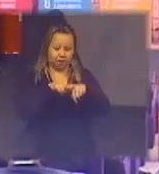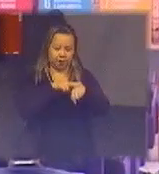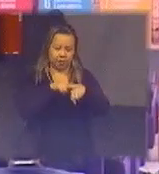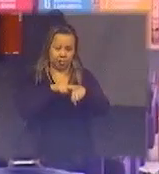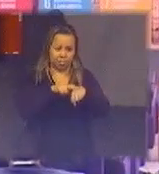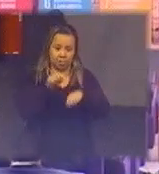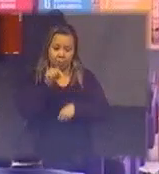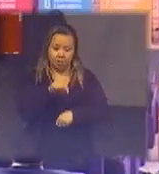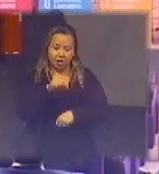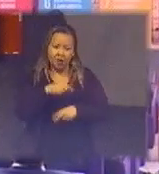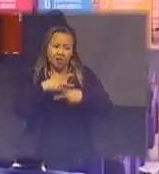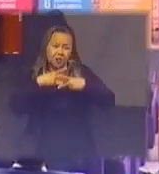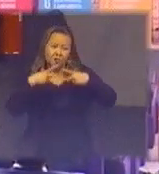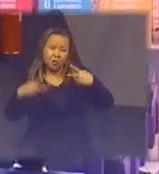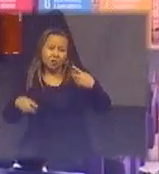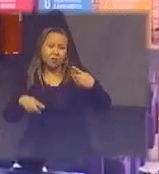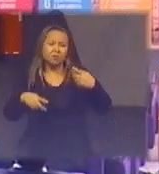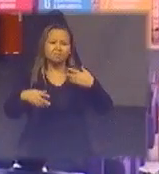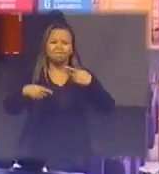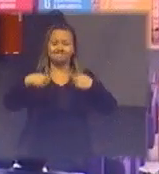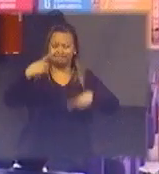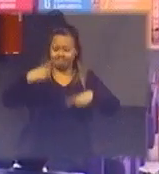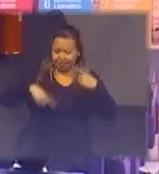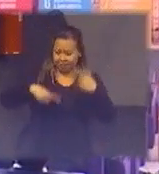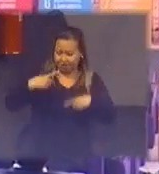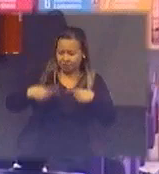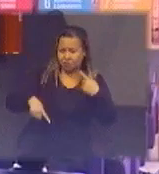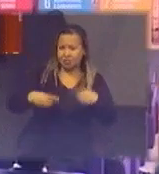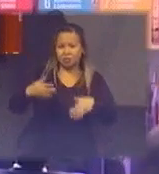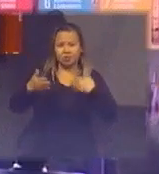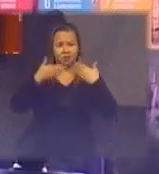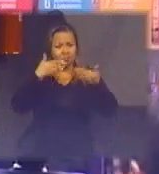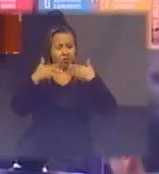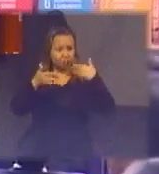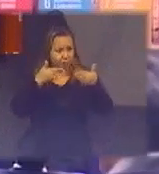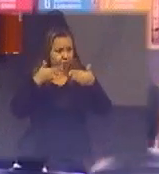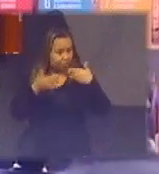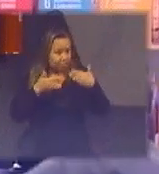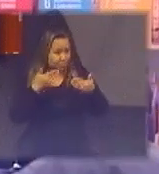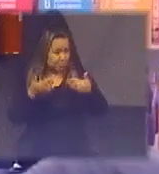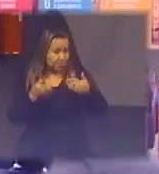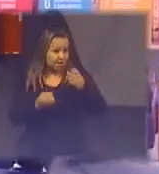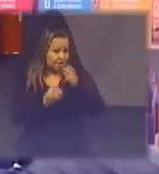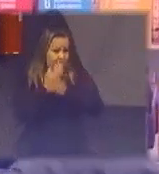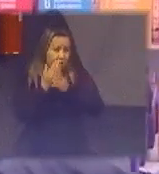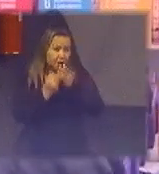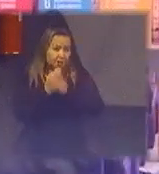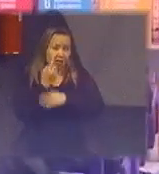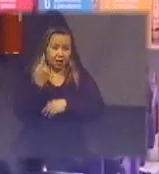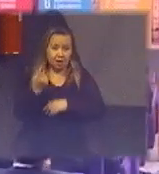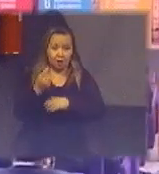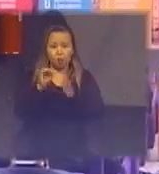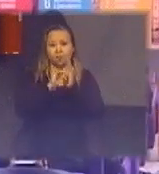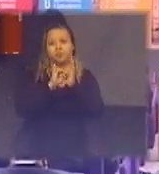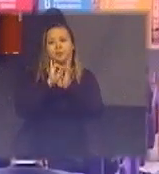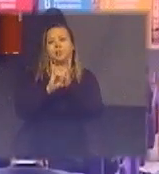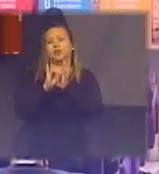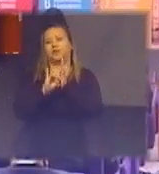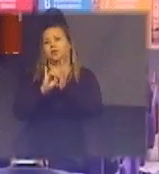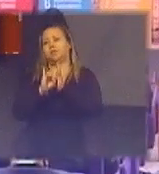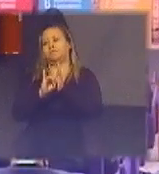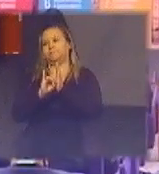que a gente já vem discutindo dentro da Green Electron criar uma uma identificação